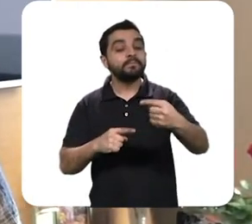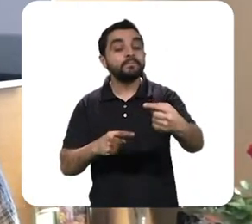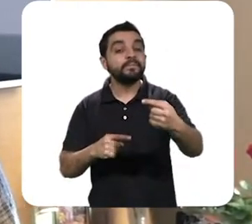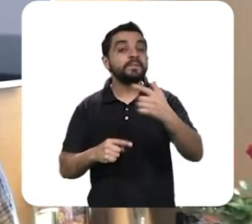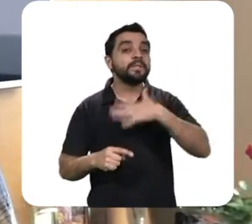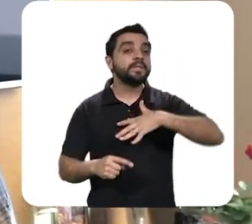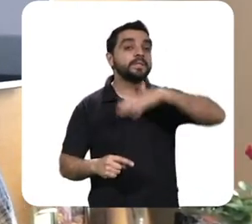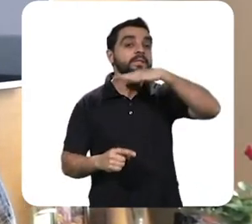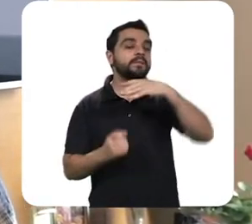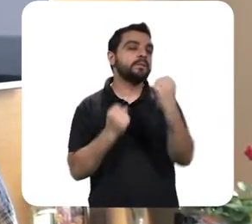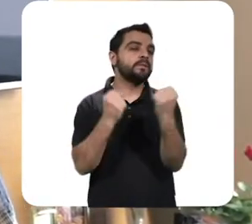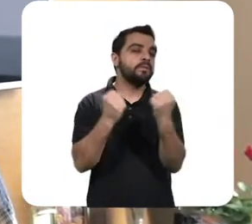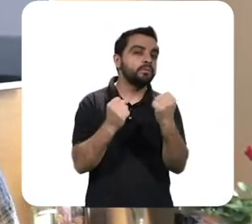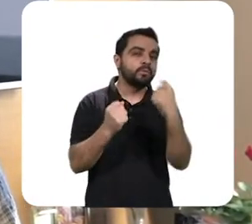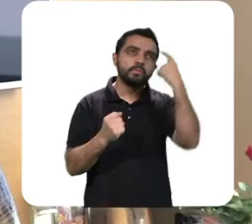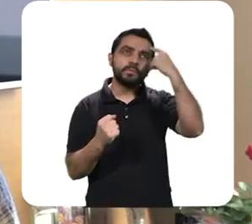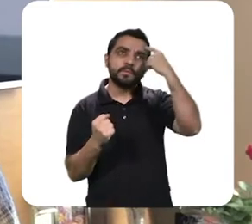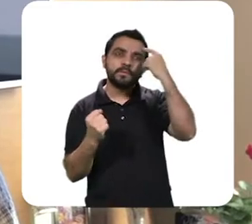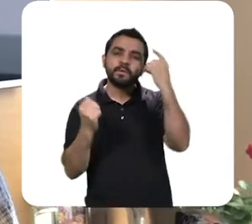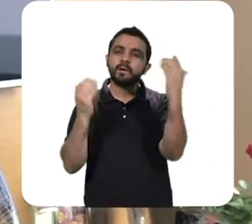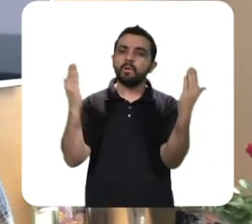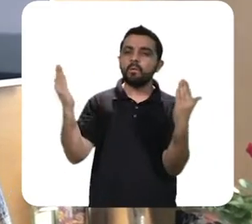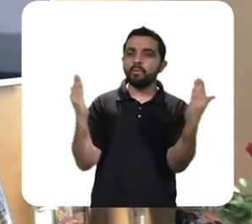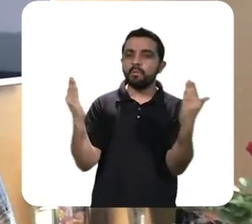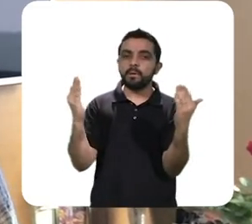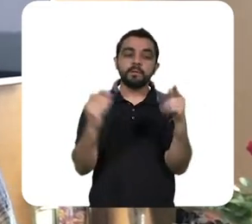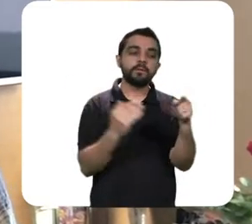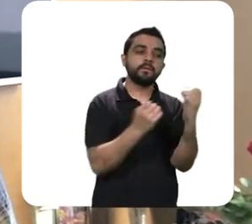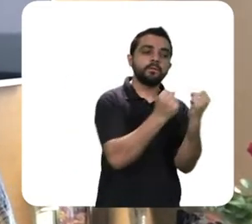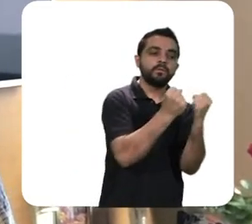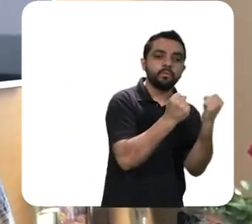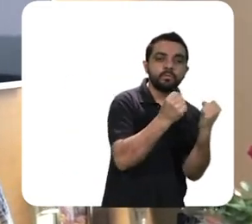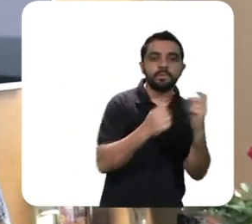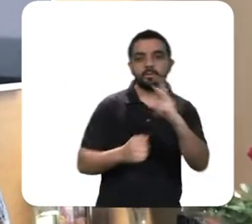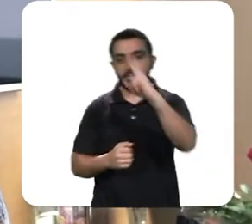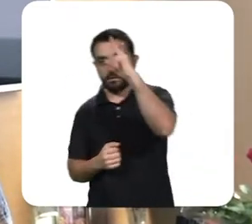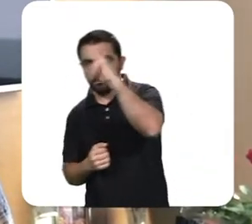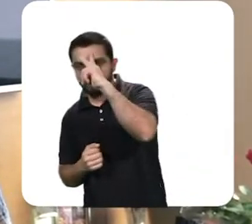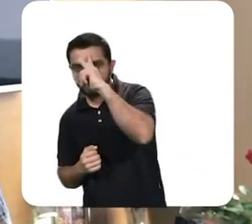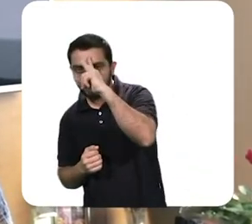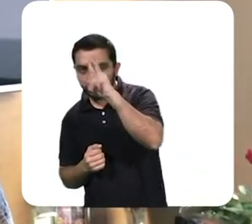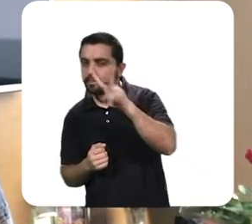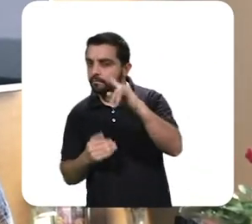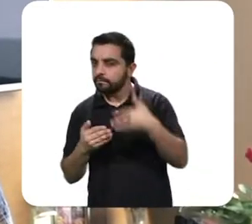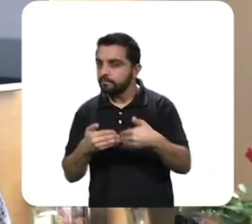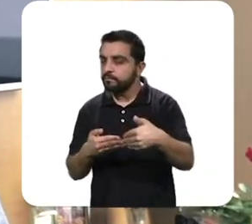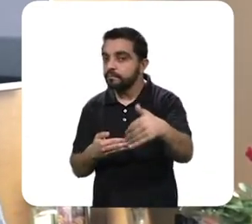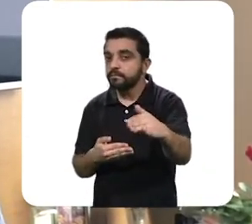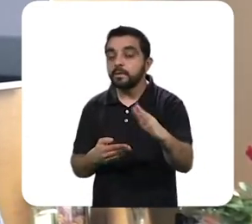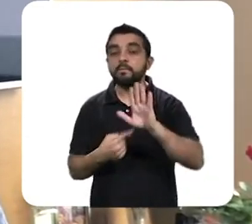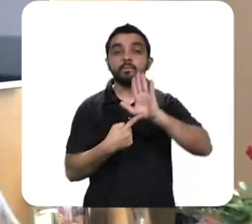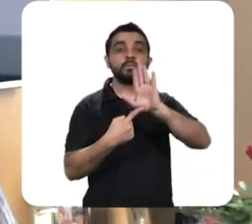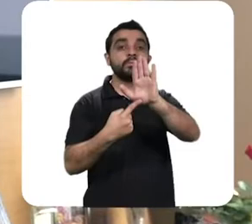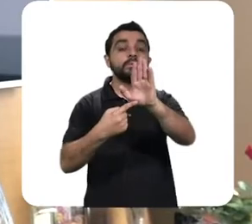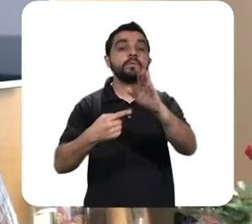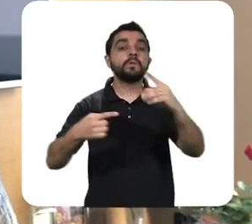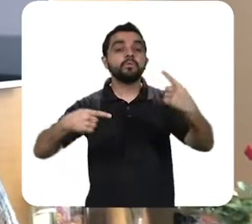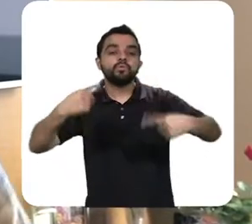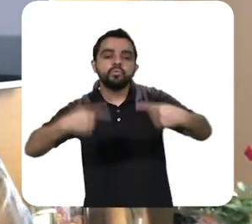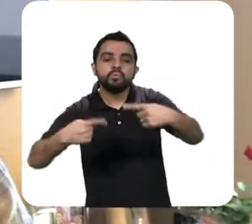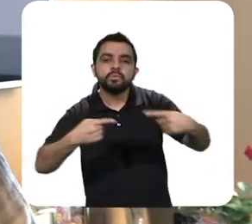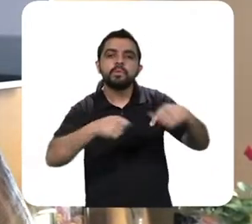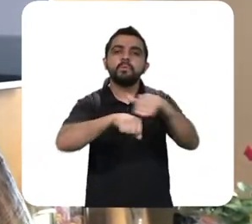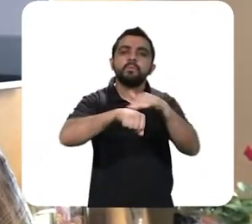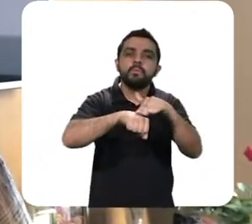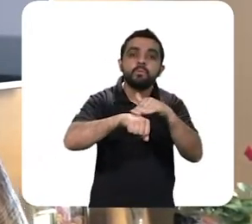sobre a grande crise econômica que se avizinha. E justamente para traçar um paralelo entre economia e história, que dentro de instantes a gente vai